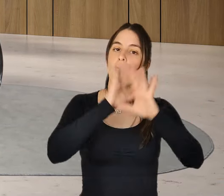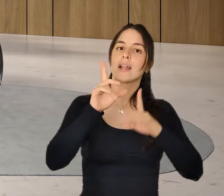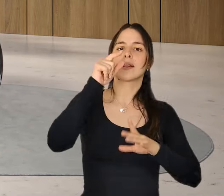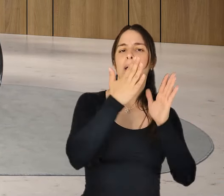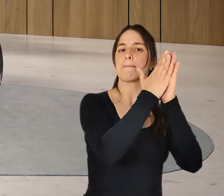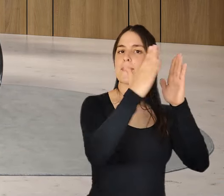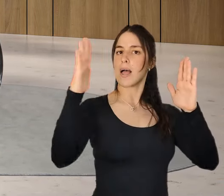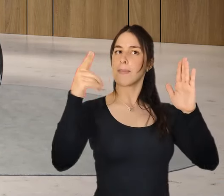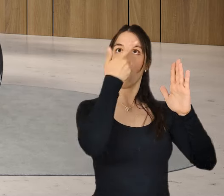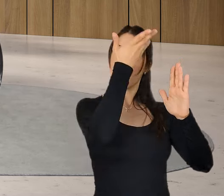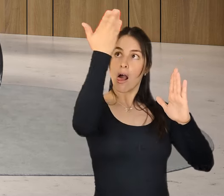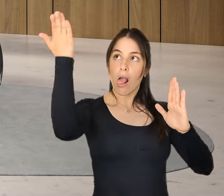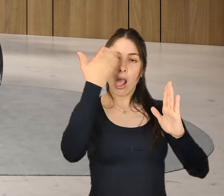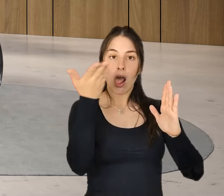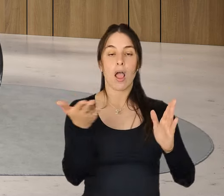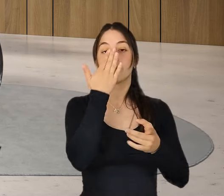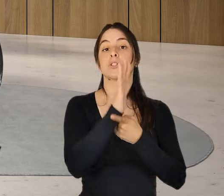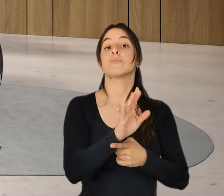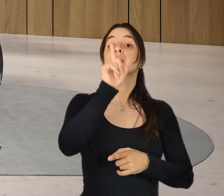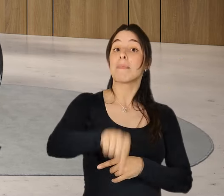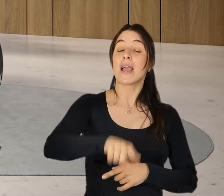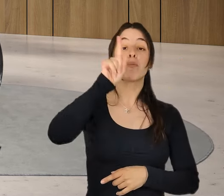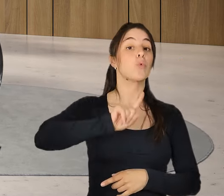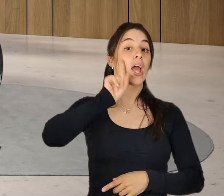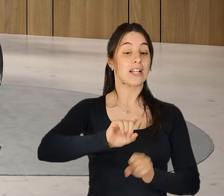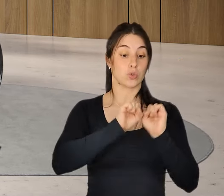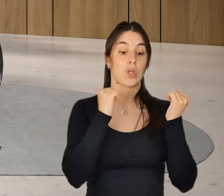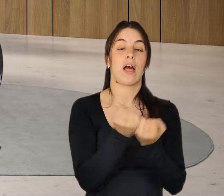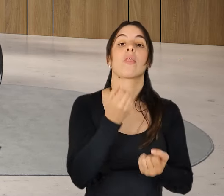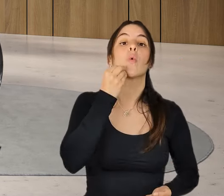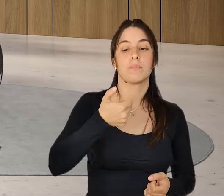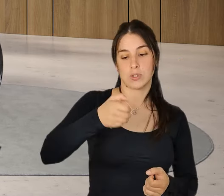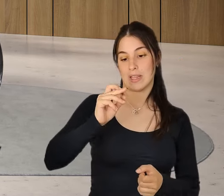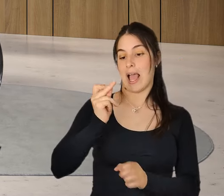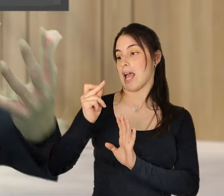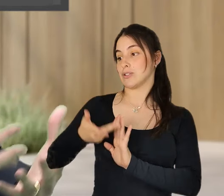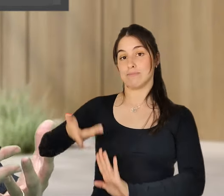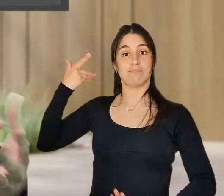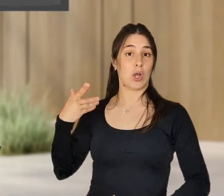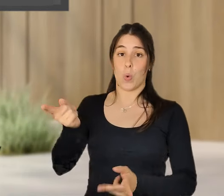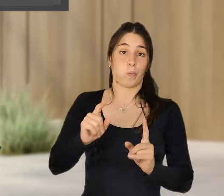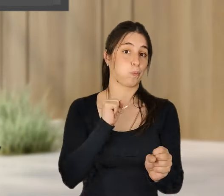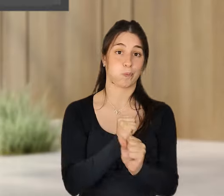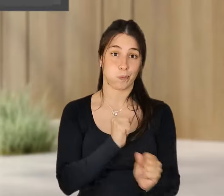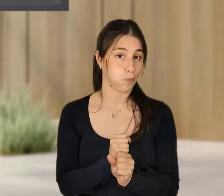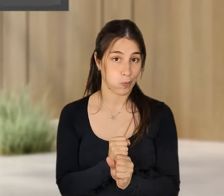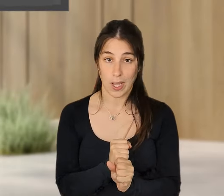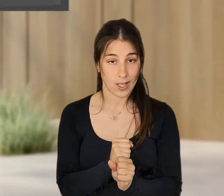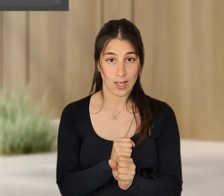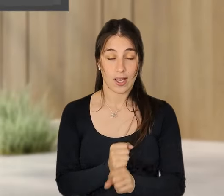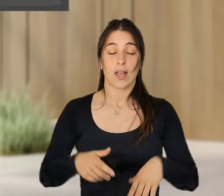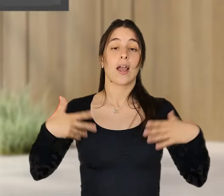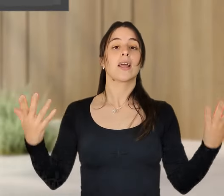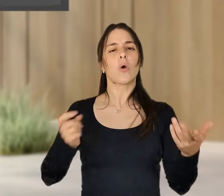o papel das mulheres da sociedade, há 50 anos a maior parte das mulheres não trabalhava no mercado de trabalho e, portanto,